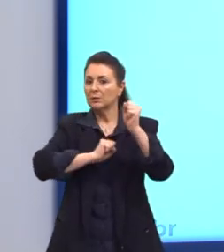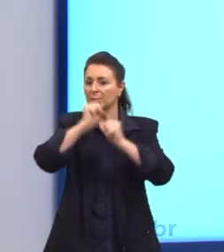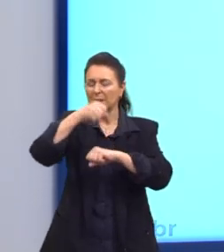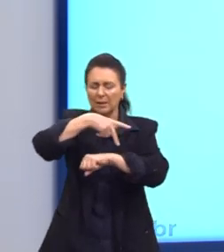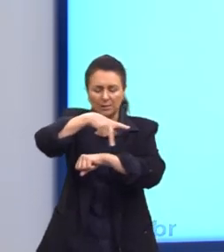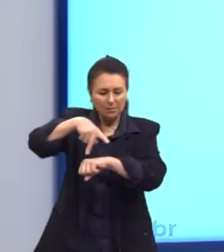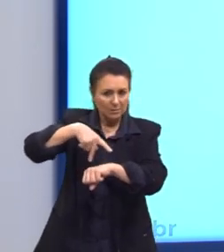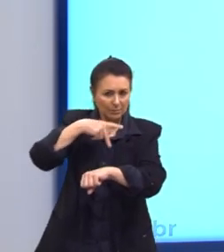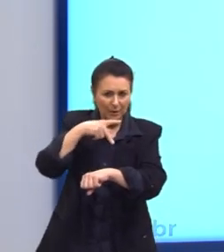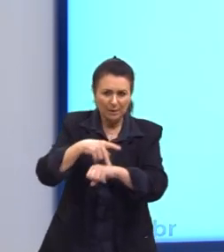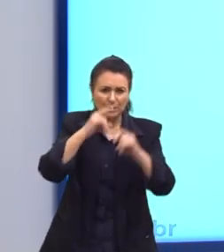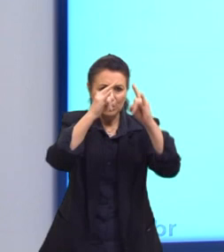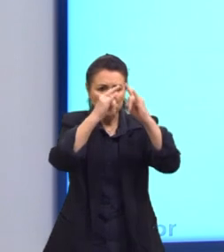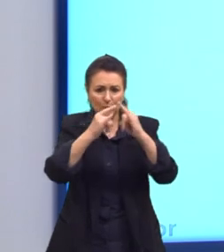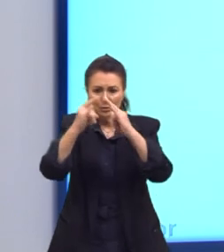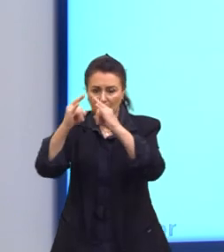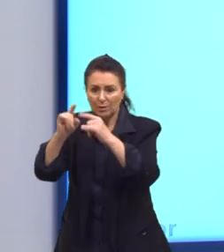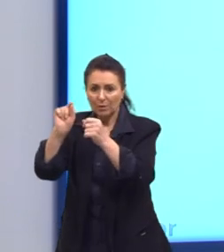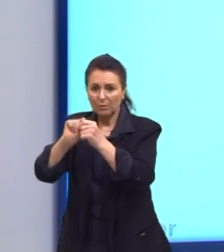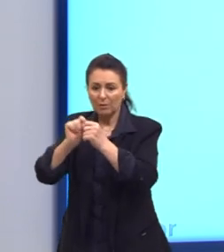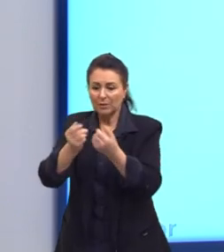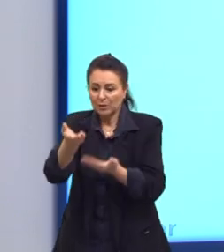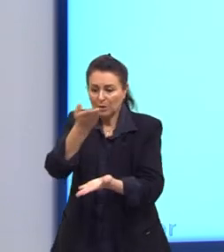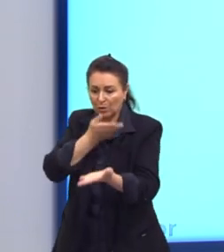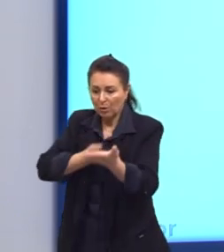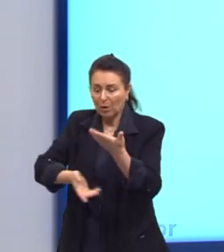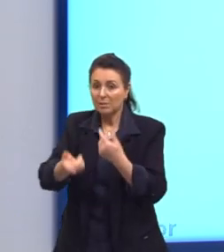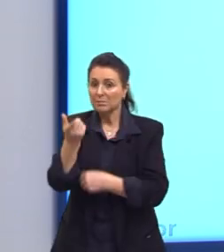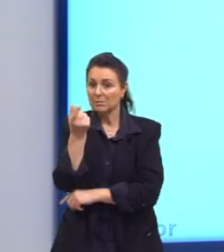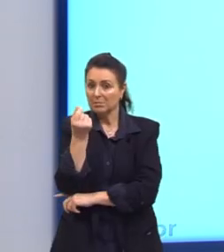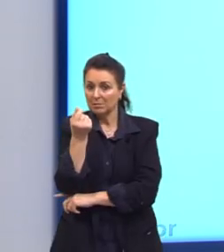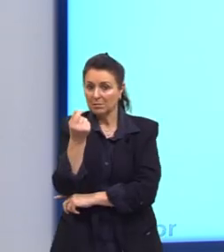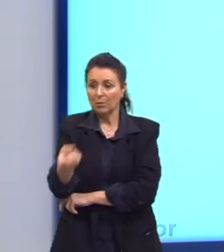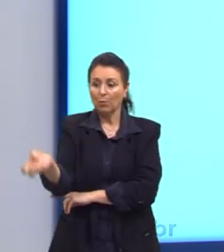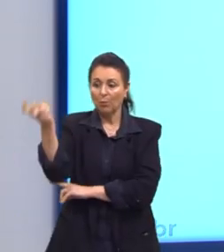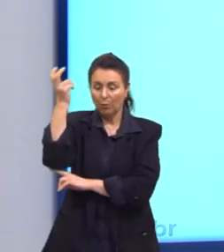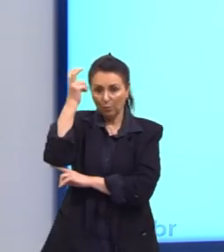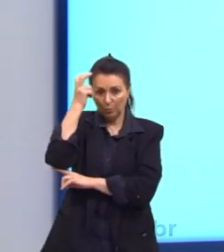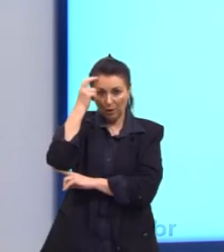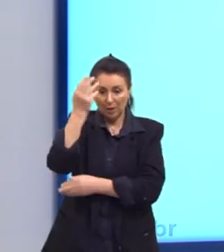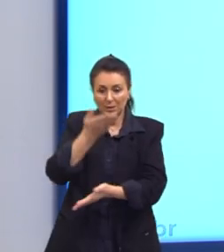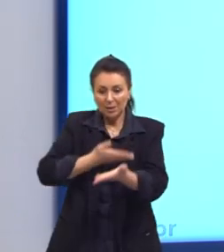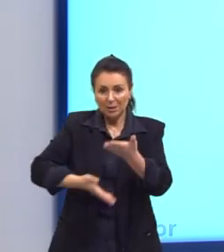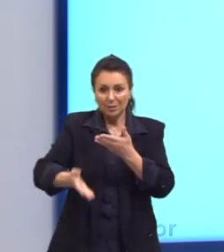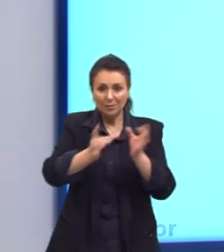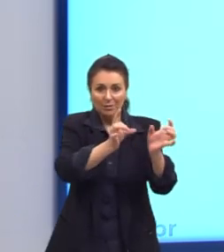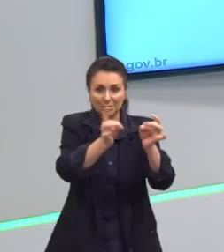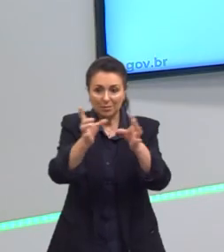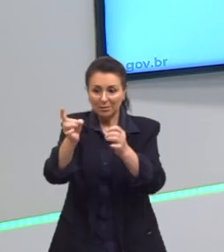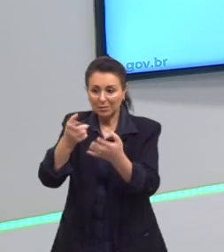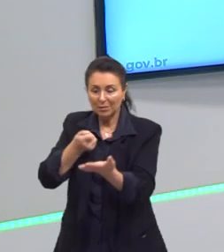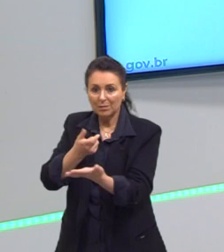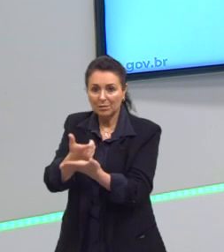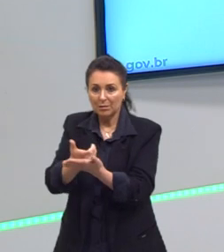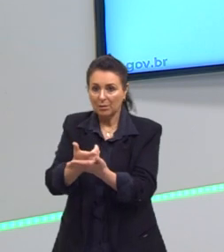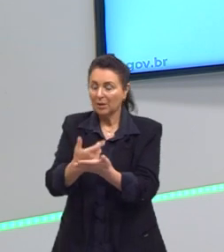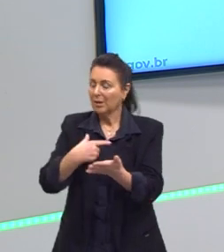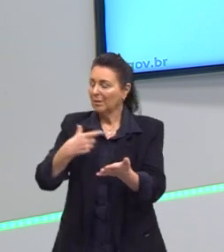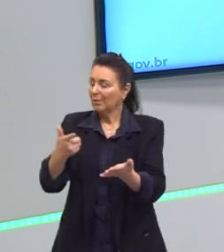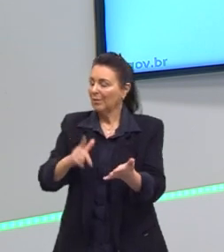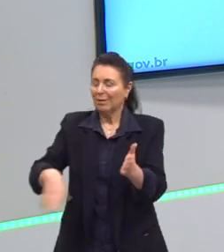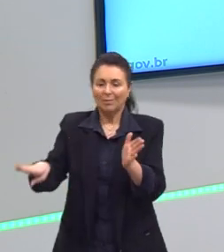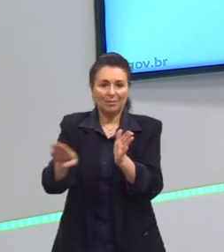países e instituições realizam trocas financeiras, culturais e comerciais sem restrições ideológicas.